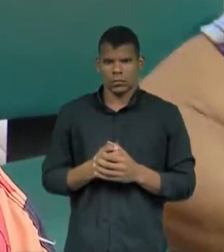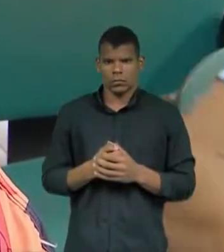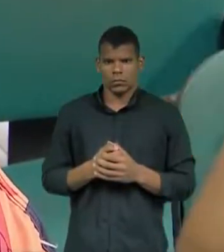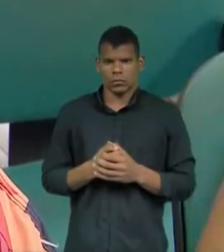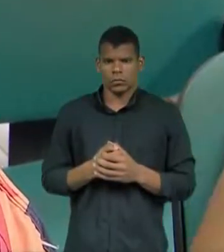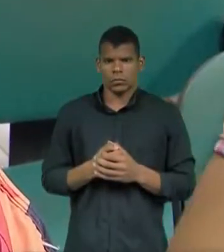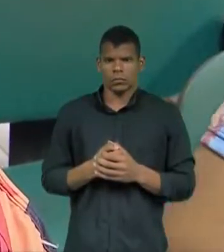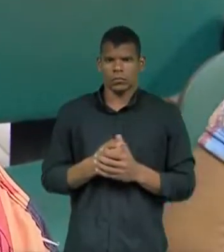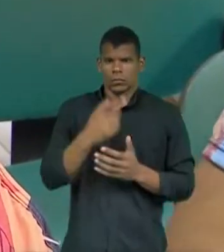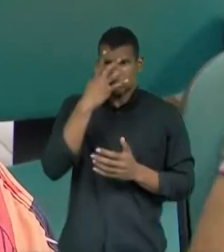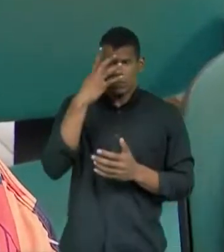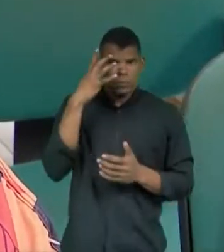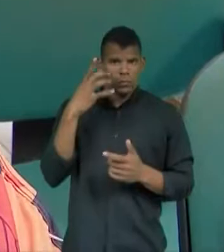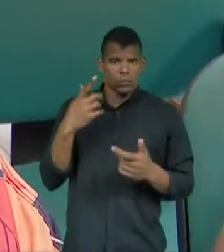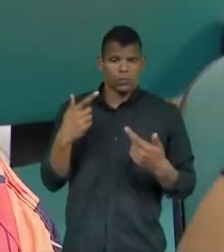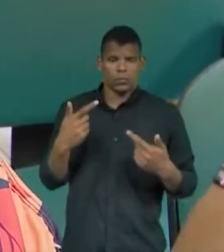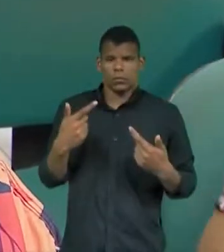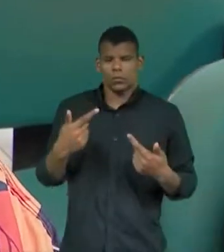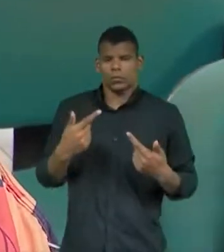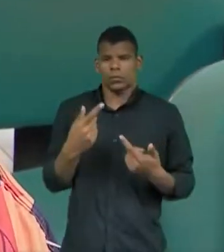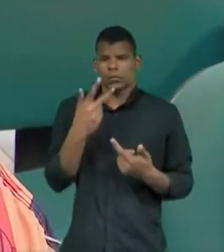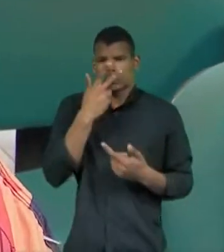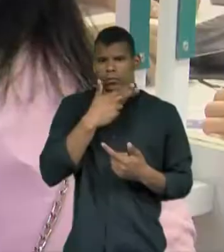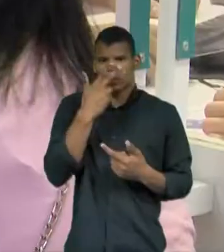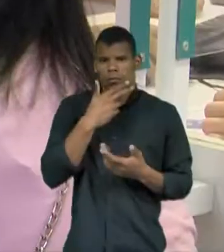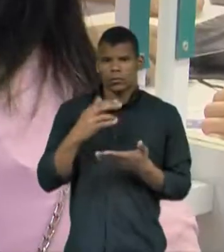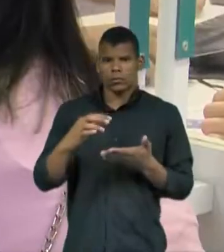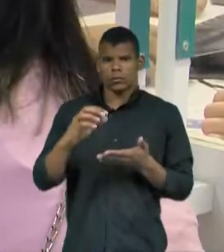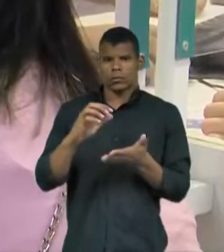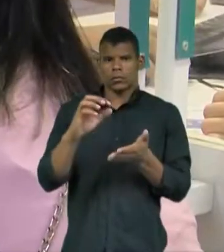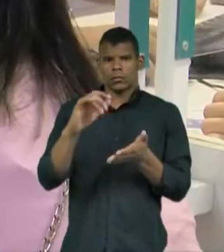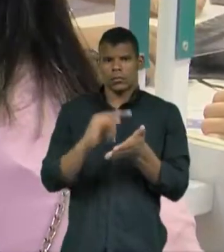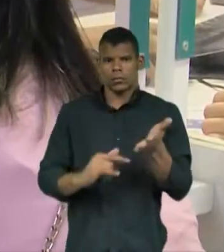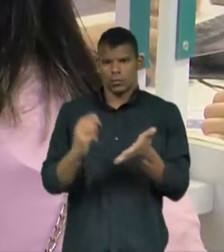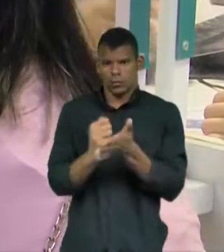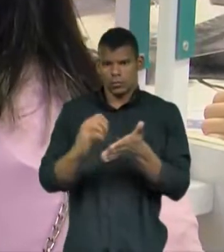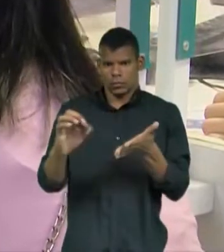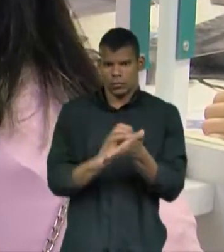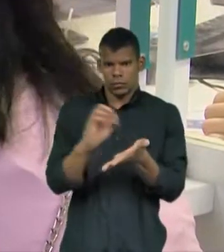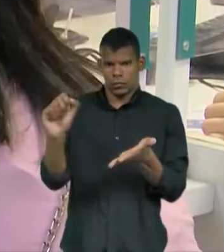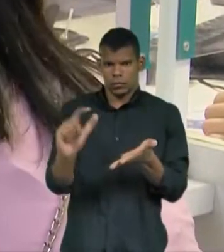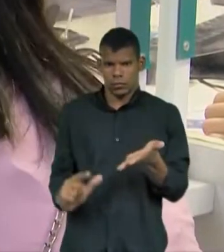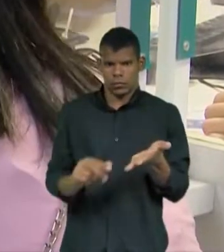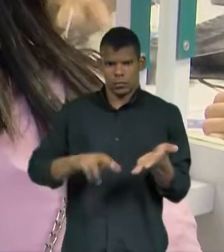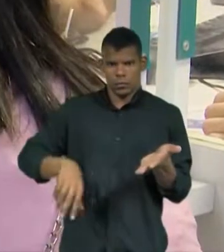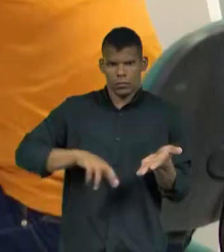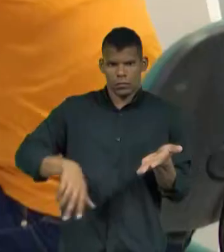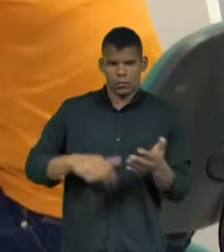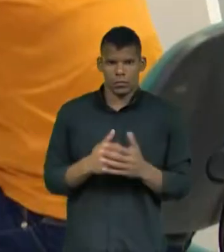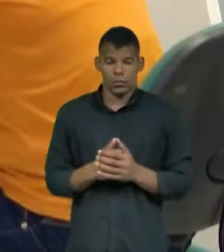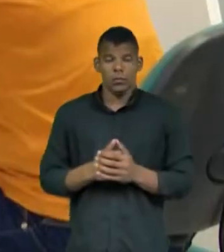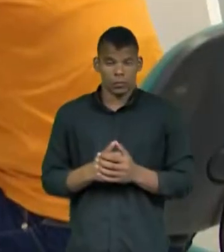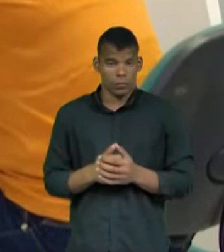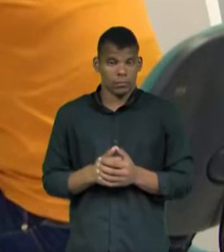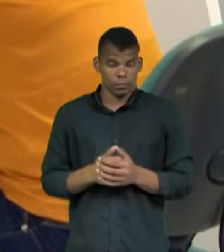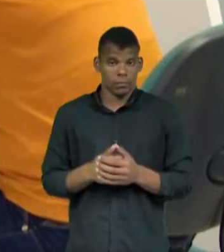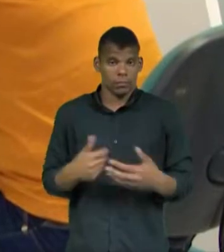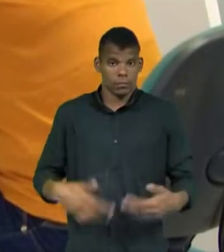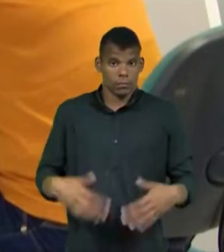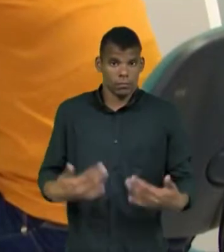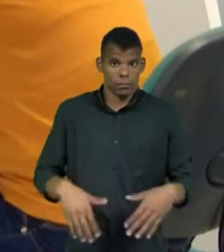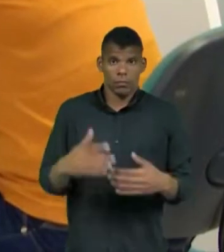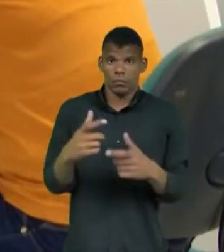negócio jurídico, que não tem carteira assinada. É, na cabeça da maioria dos brasileiros, ainda há muitas